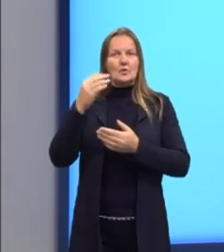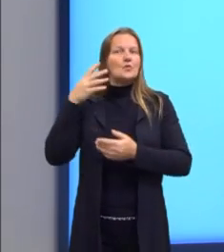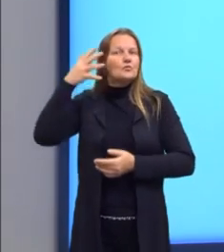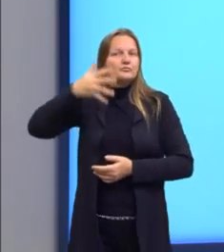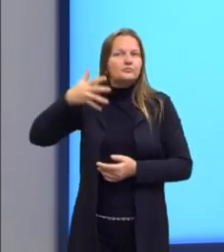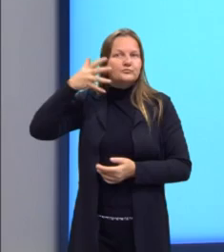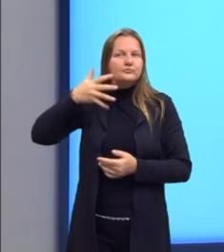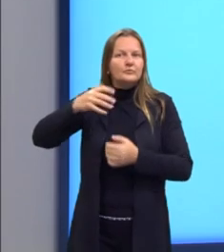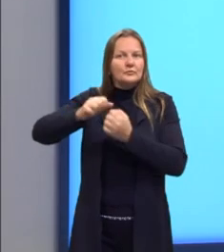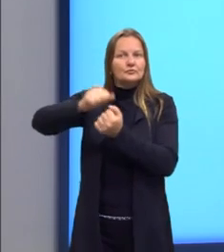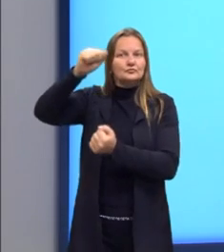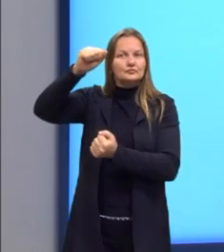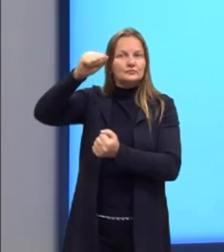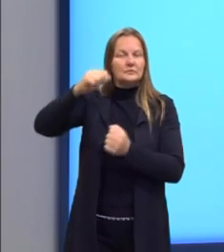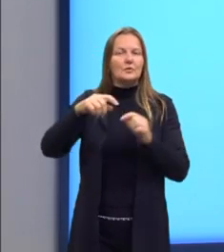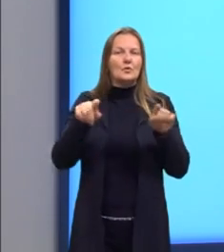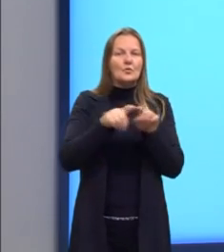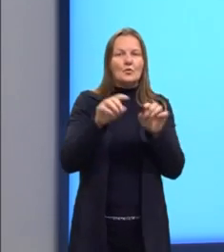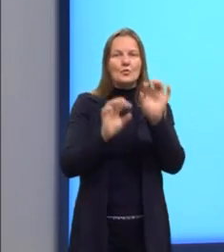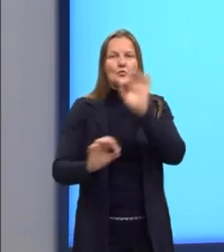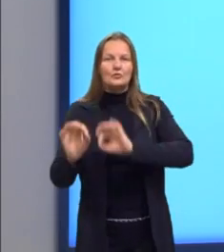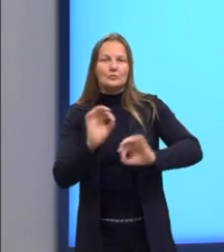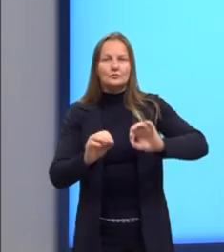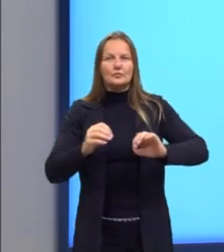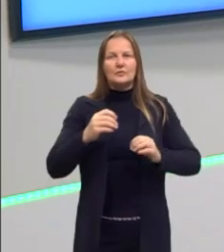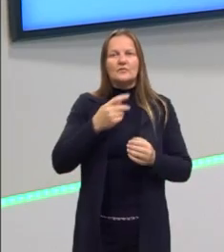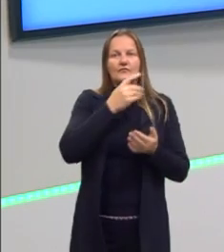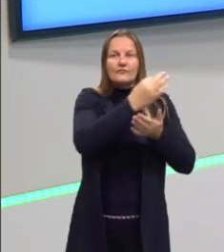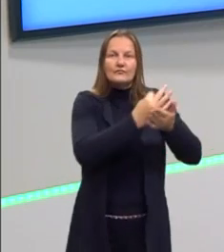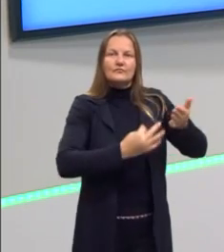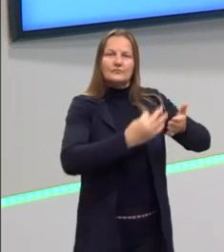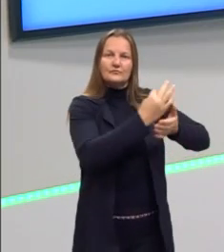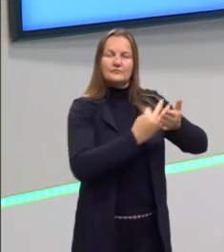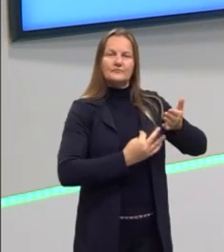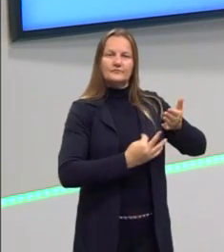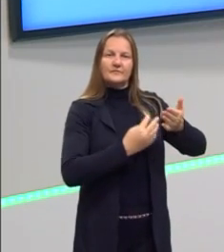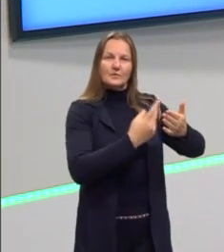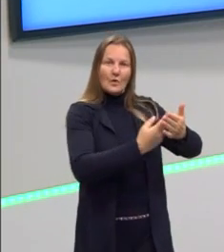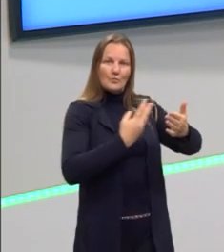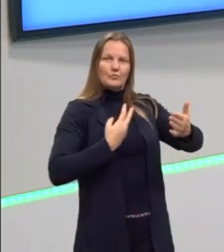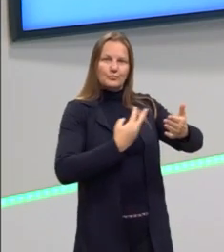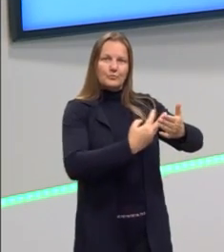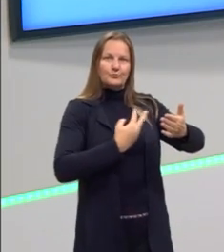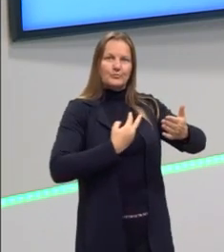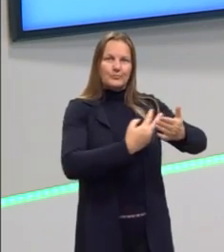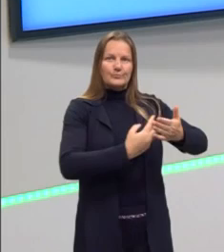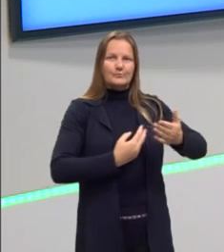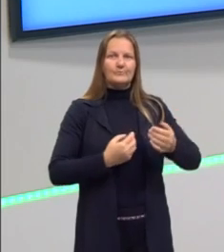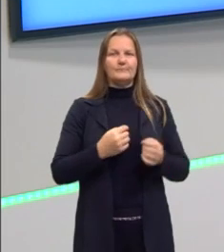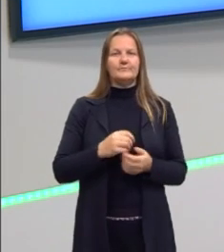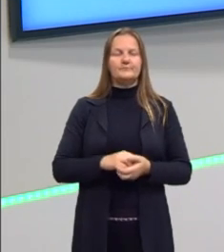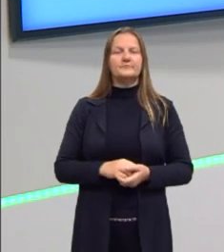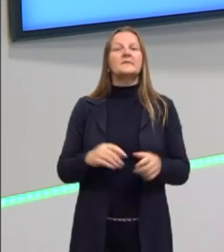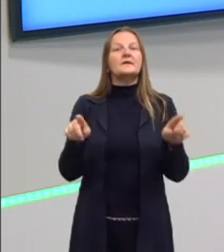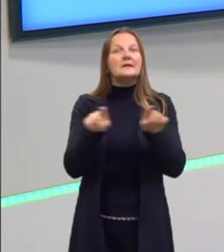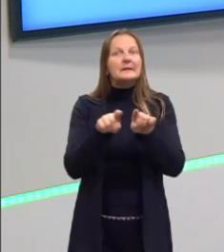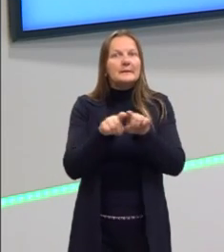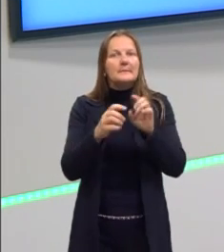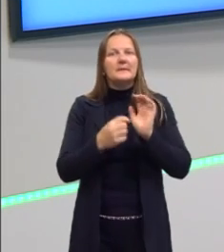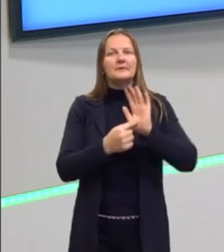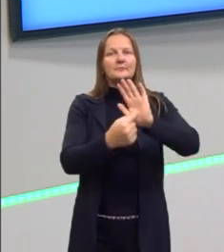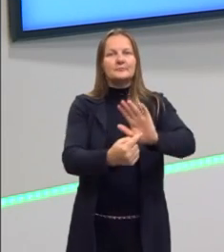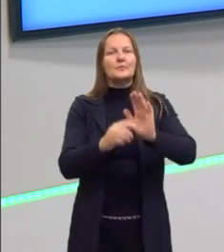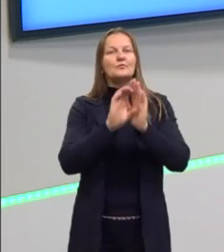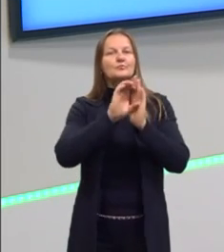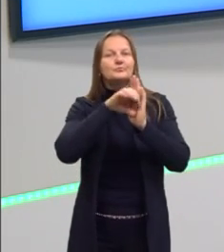discurso vai organizar o texto, e o texto reflete aquilo que é o nosso discurso. E ele traz para a gente o